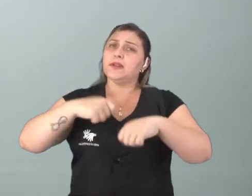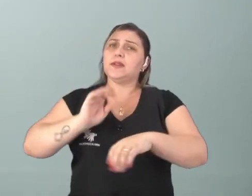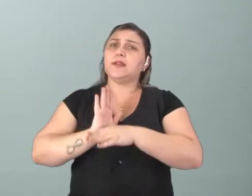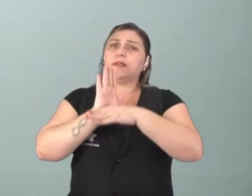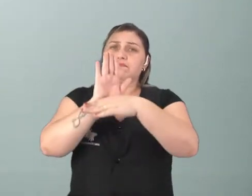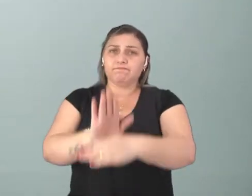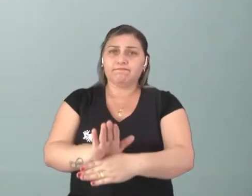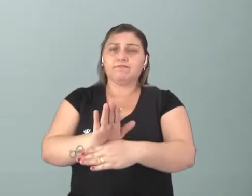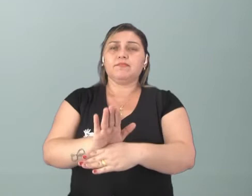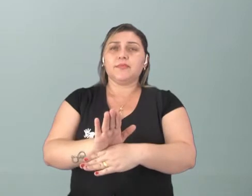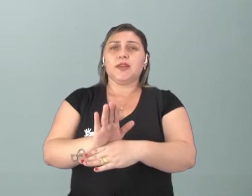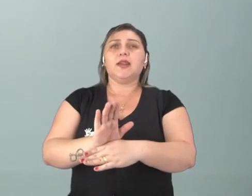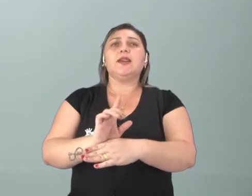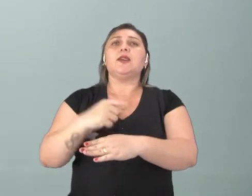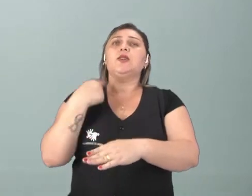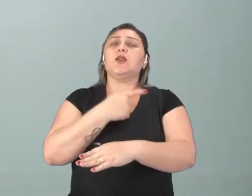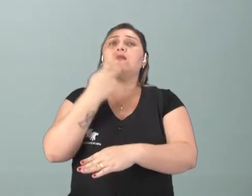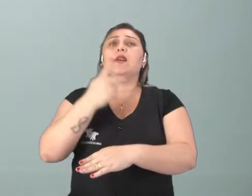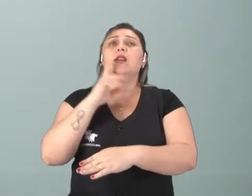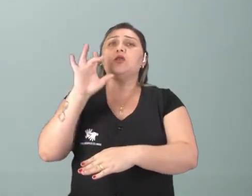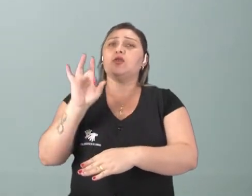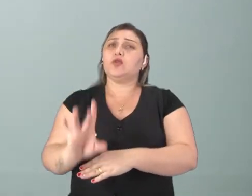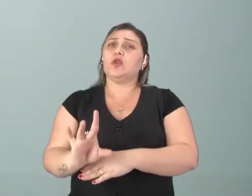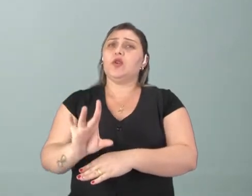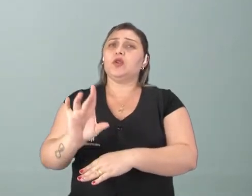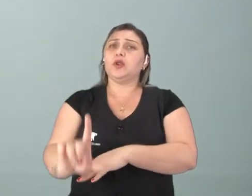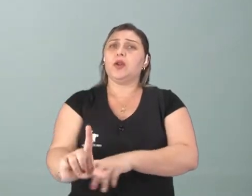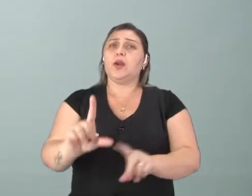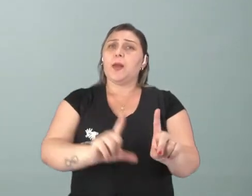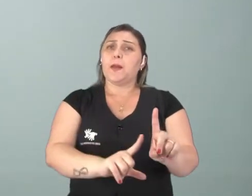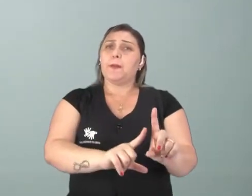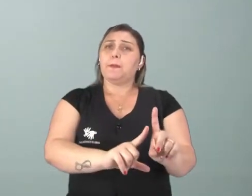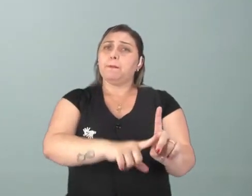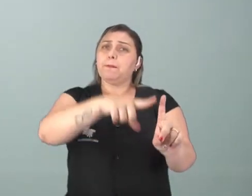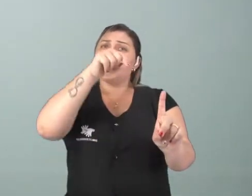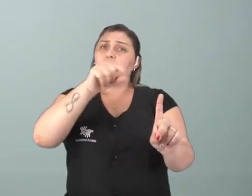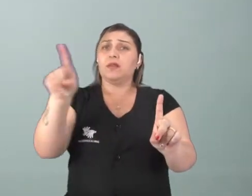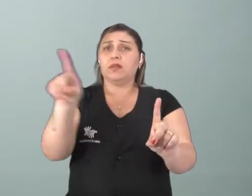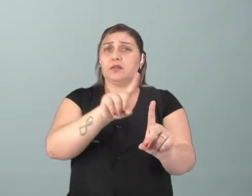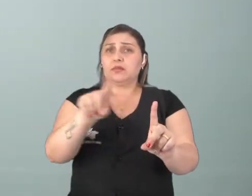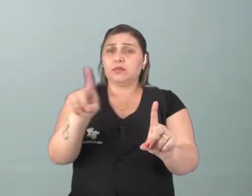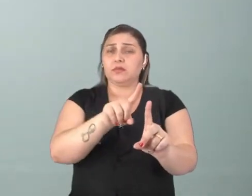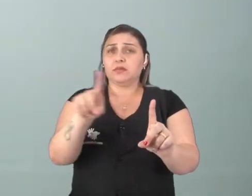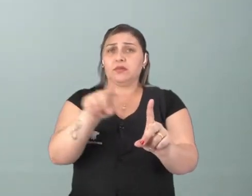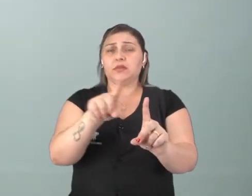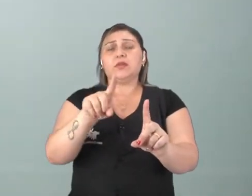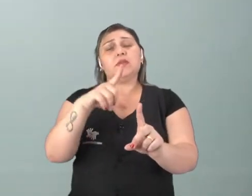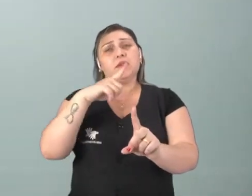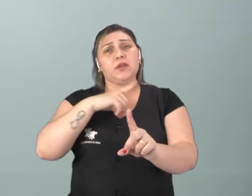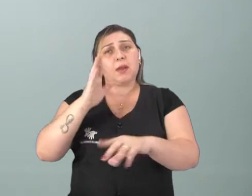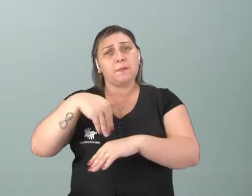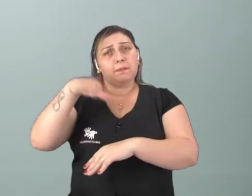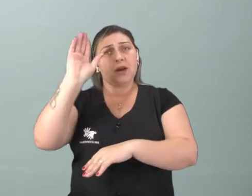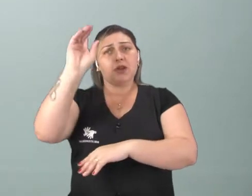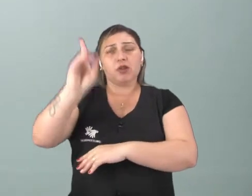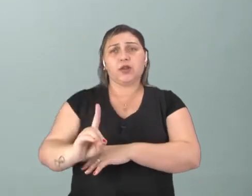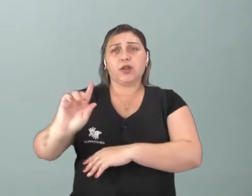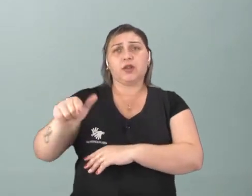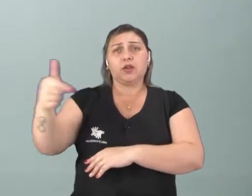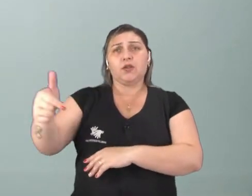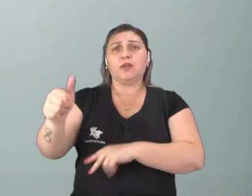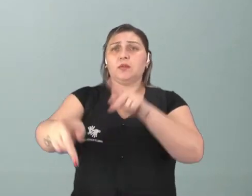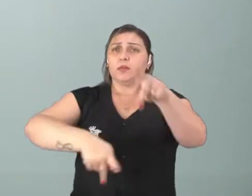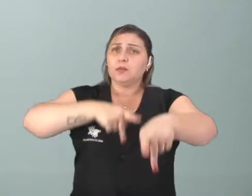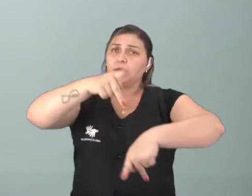E a gente não está falando aqui de uma questão de privilégio ou de uma questão de ter mais direitos que as outras